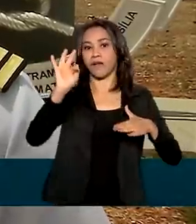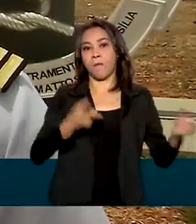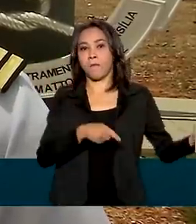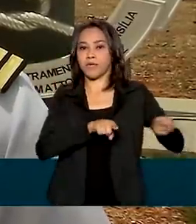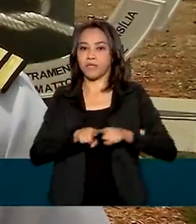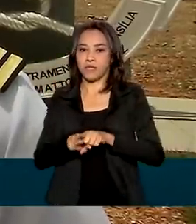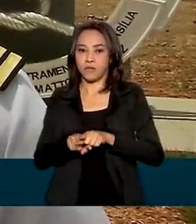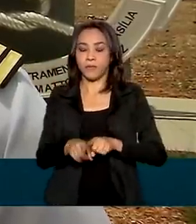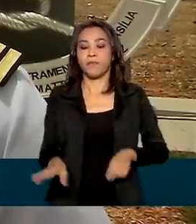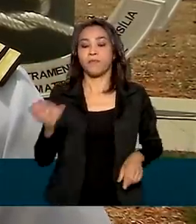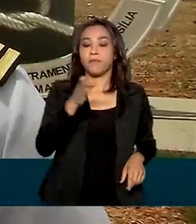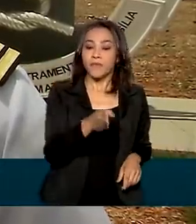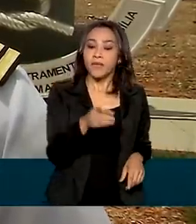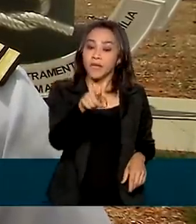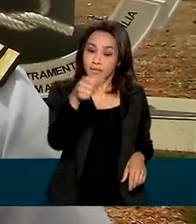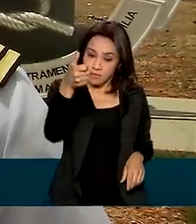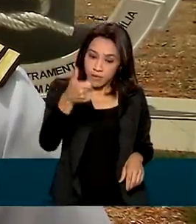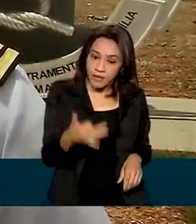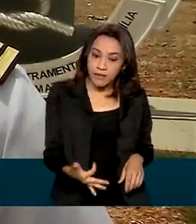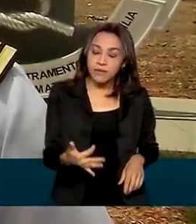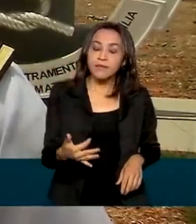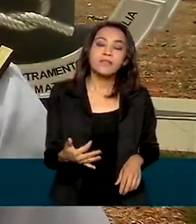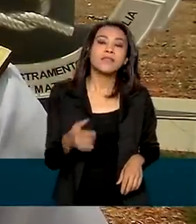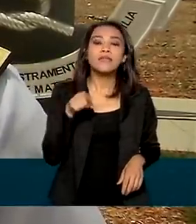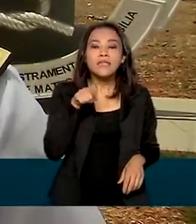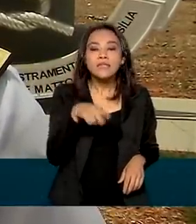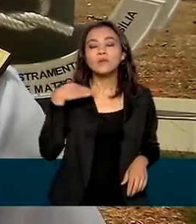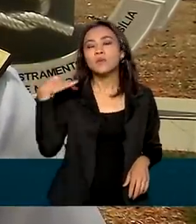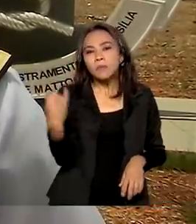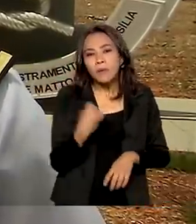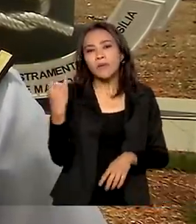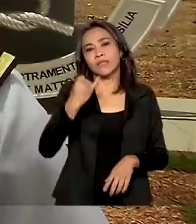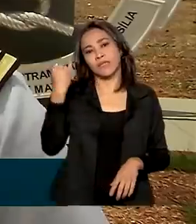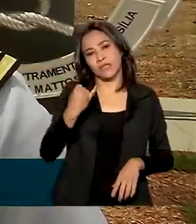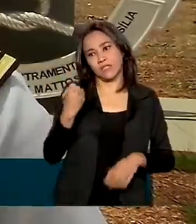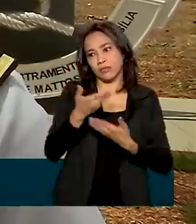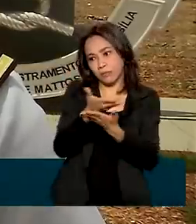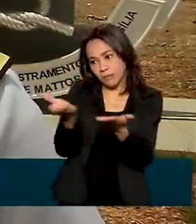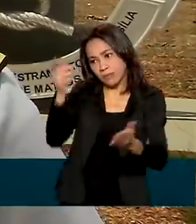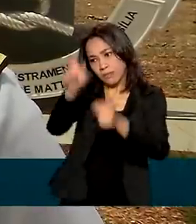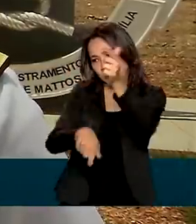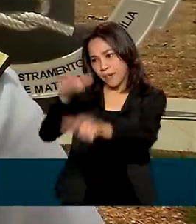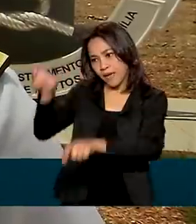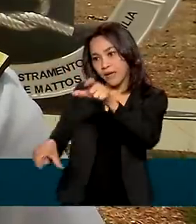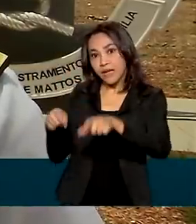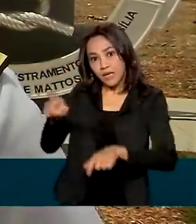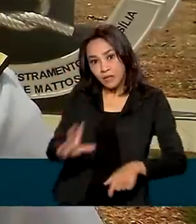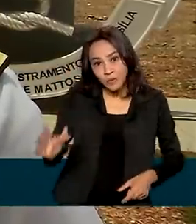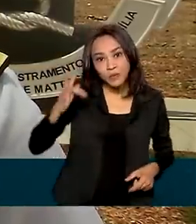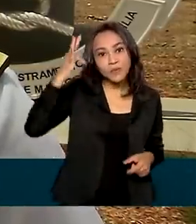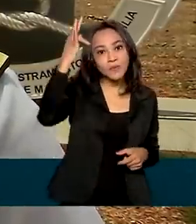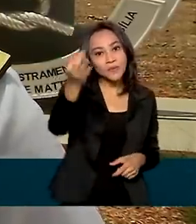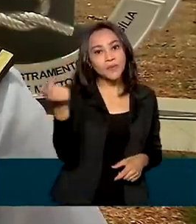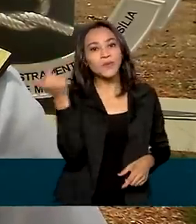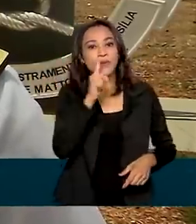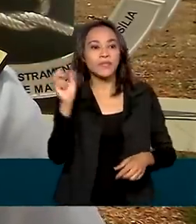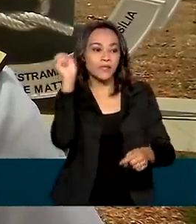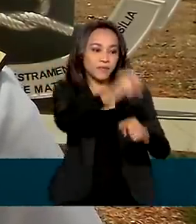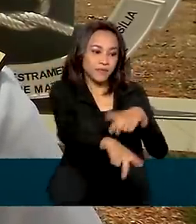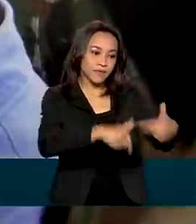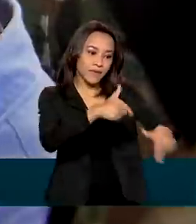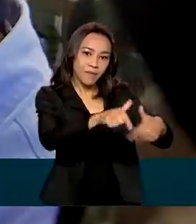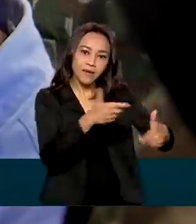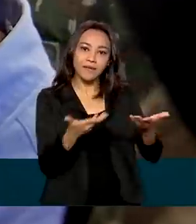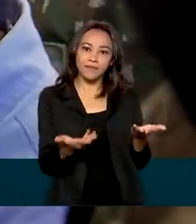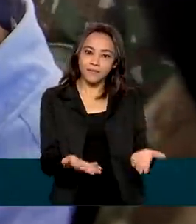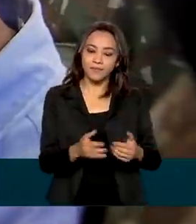agente administrativo e isso aí será de grande importância para eles, para futuramente poderem ingressar no mercado de trabalho, pós servir